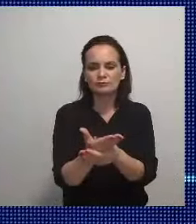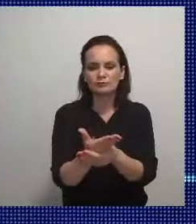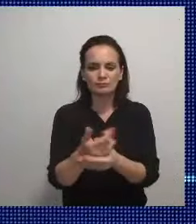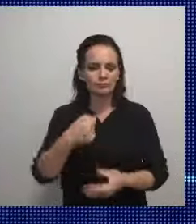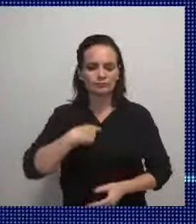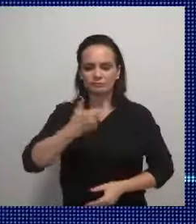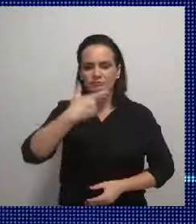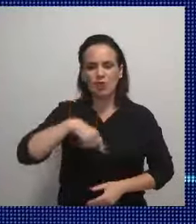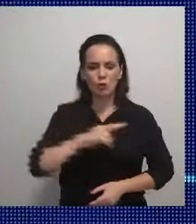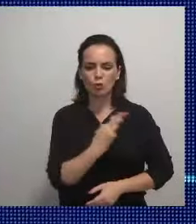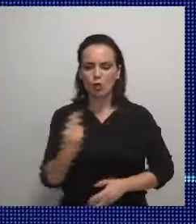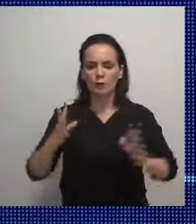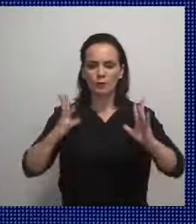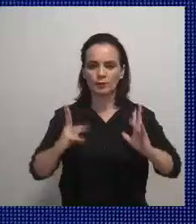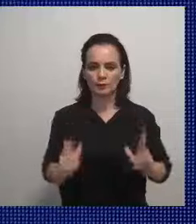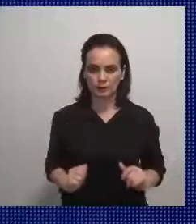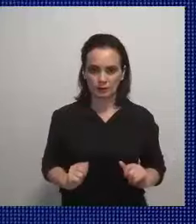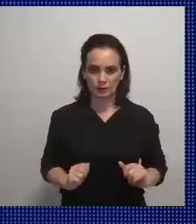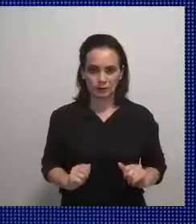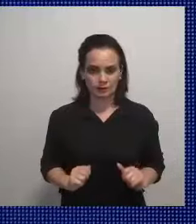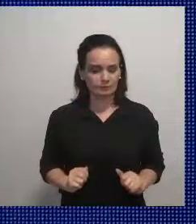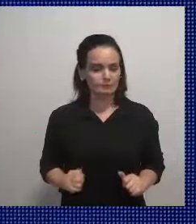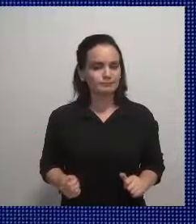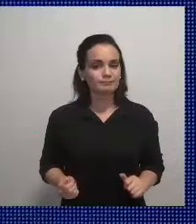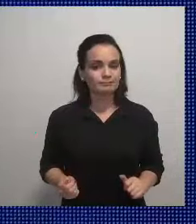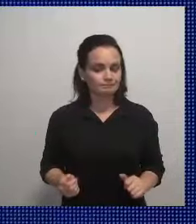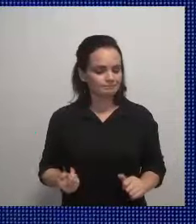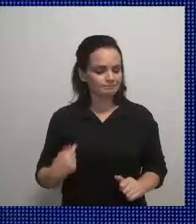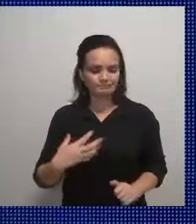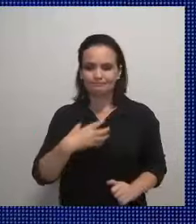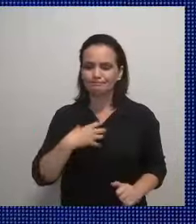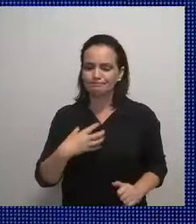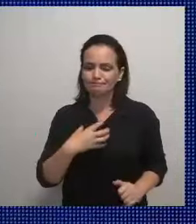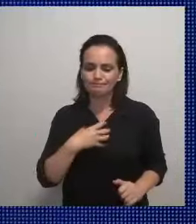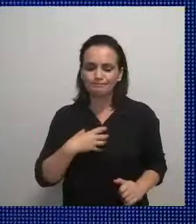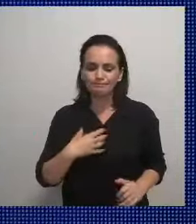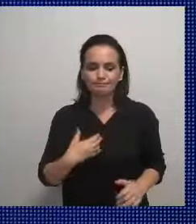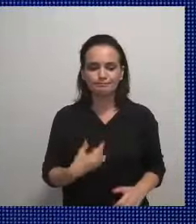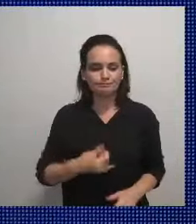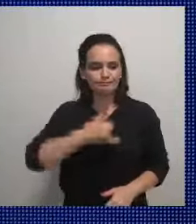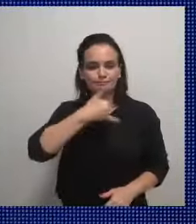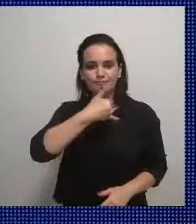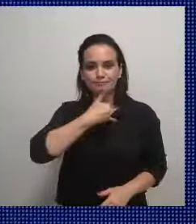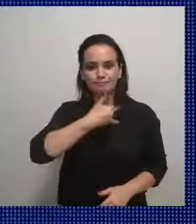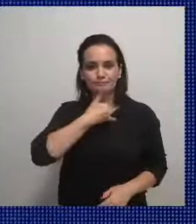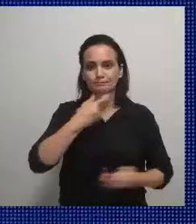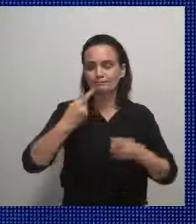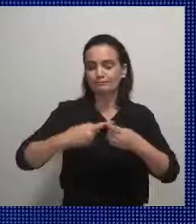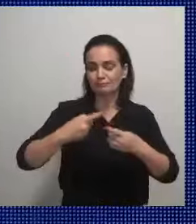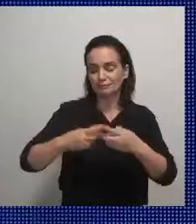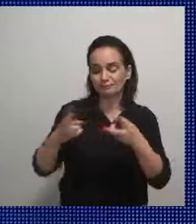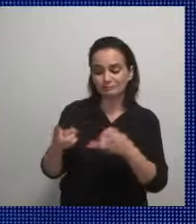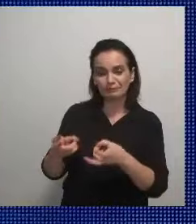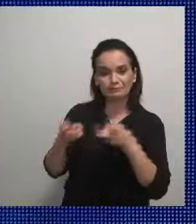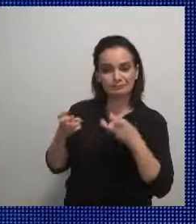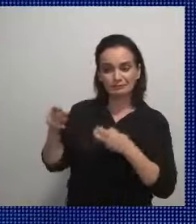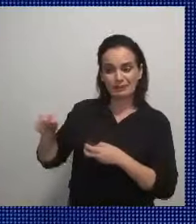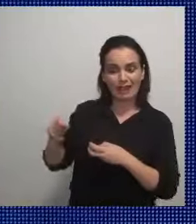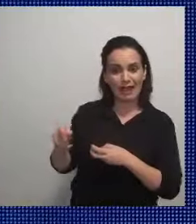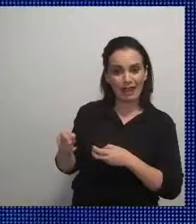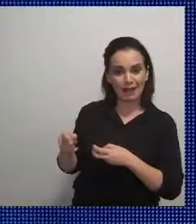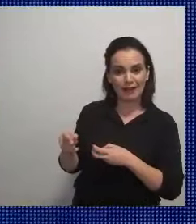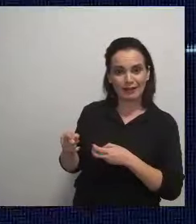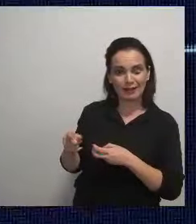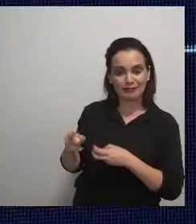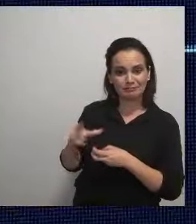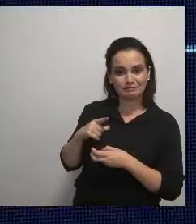totalmente ficha limpa. E eu fico muito, mas muito chateado de ver o baixo nível que ela está tentando puxar esse